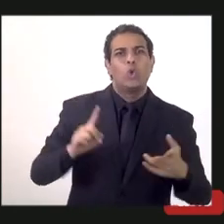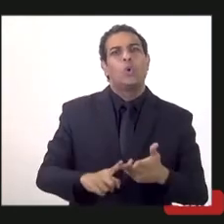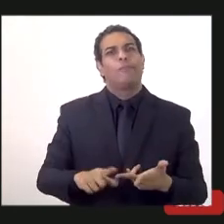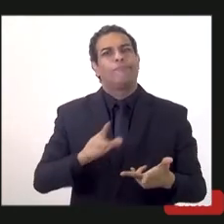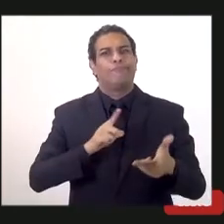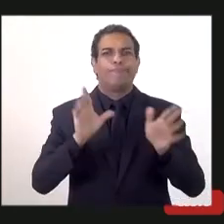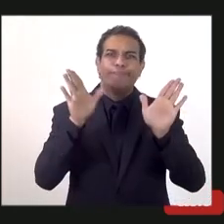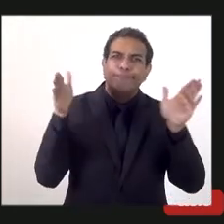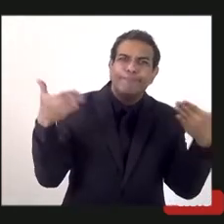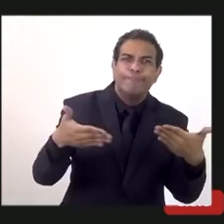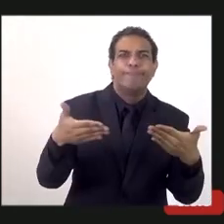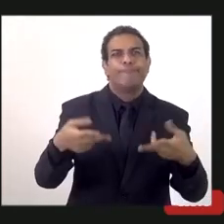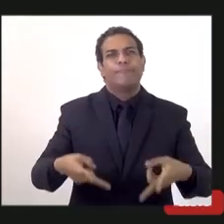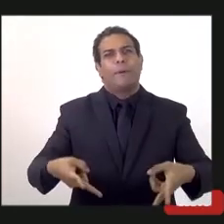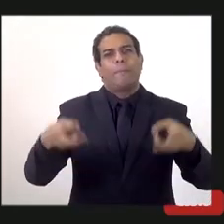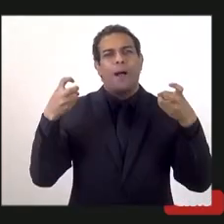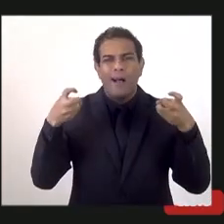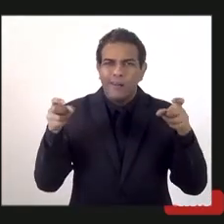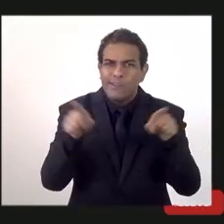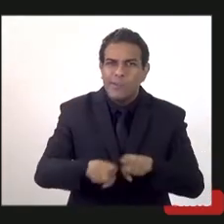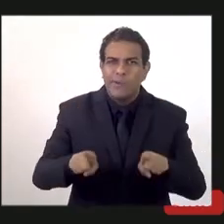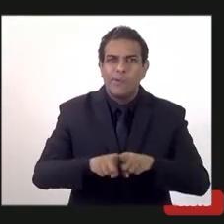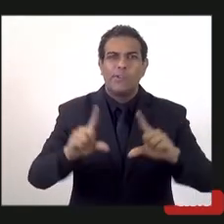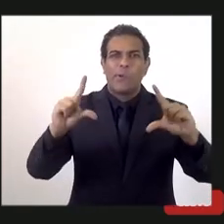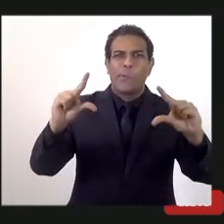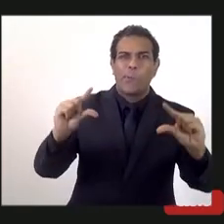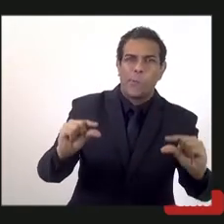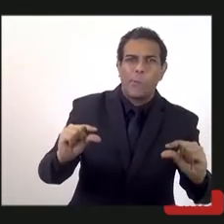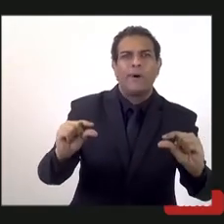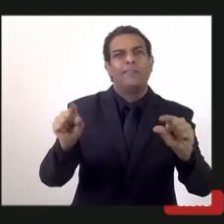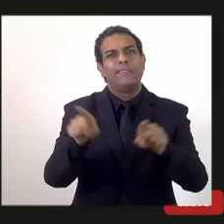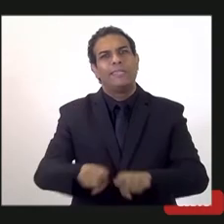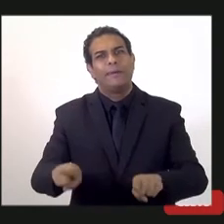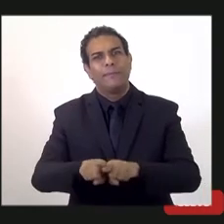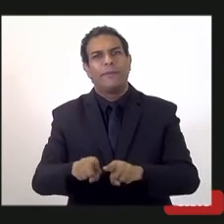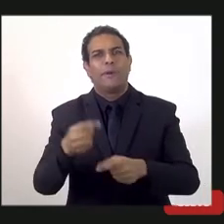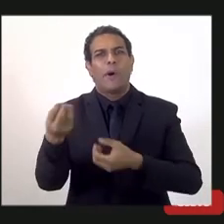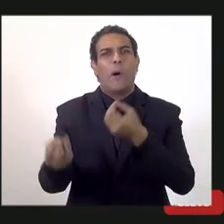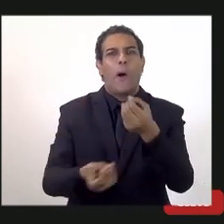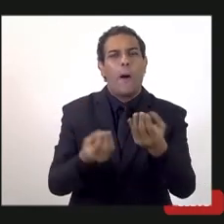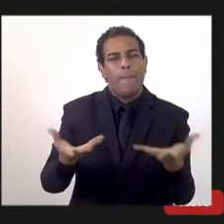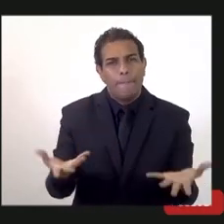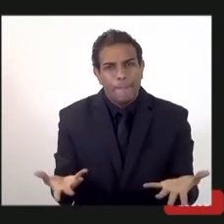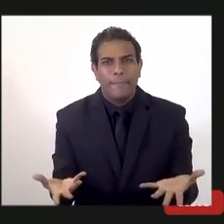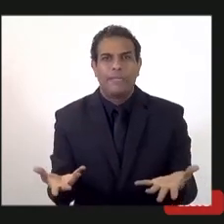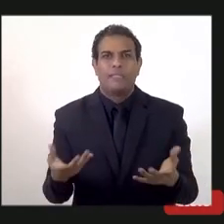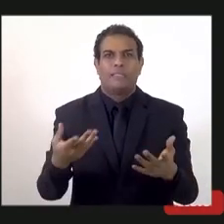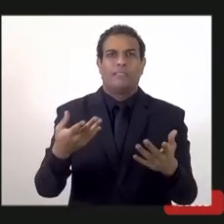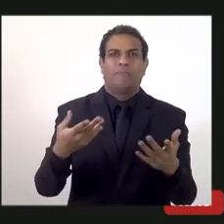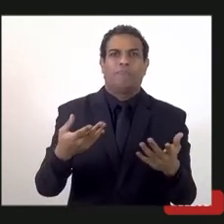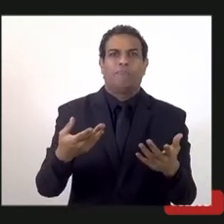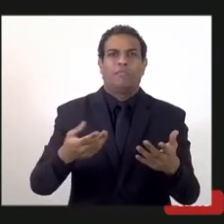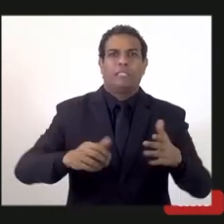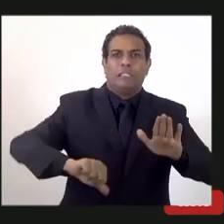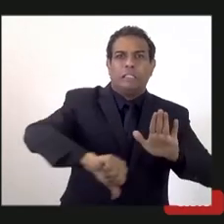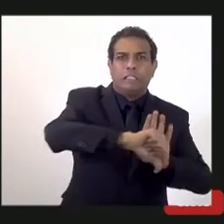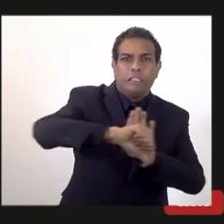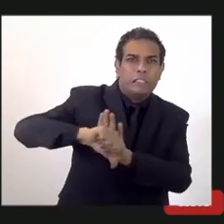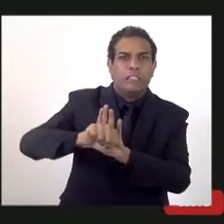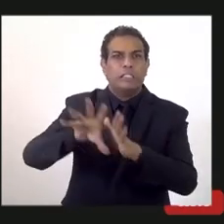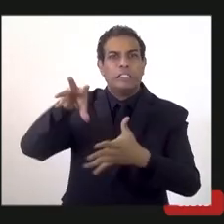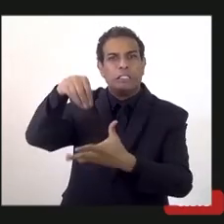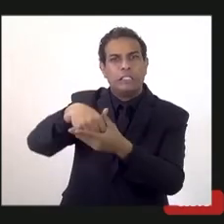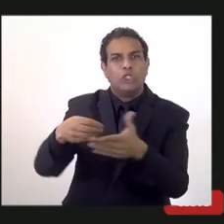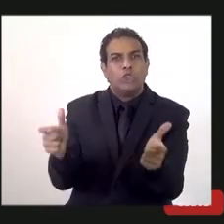específico da percepção de violência, dos números de violência, como é que isso impactou diretamente